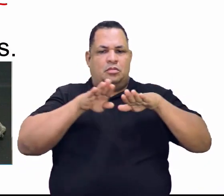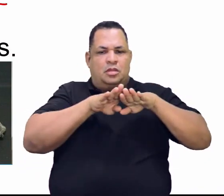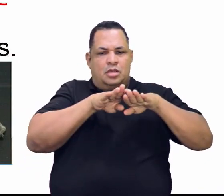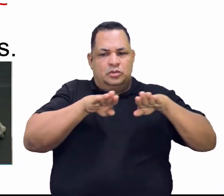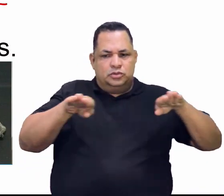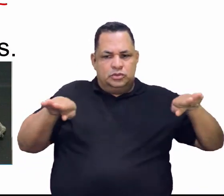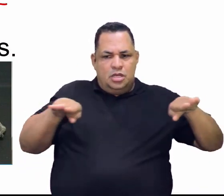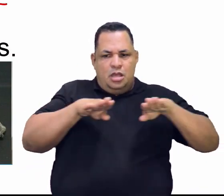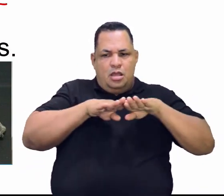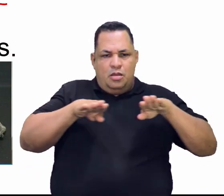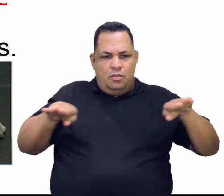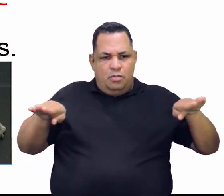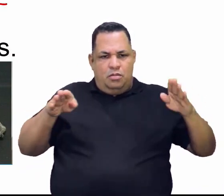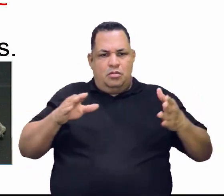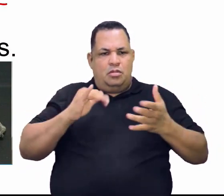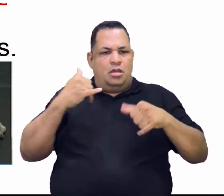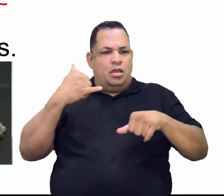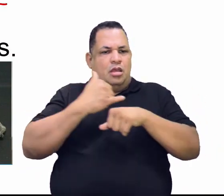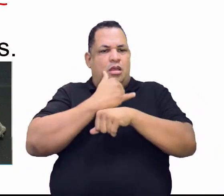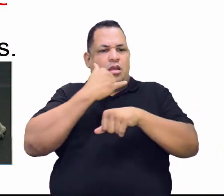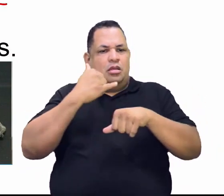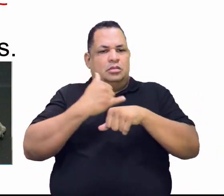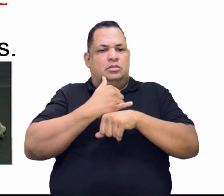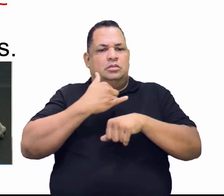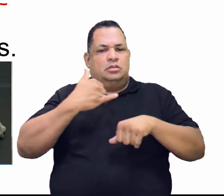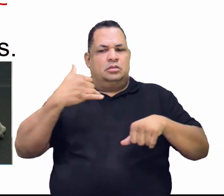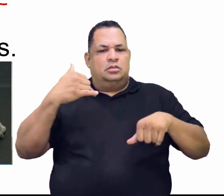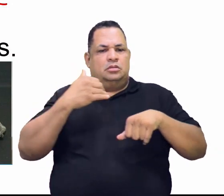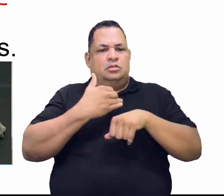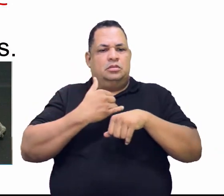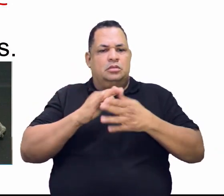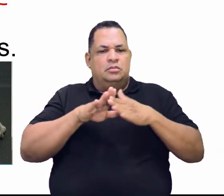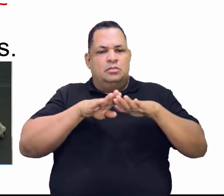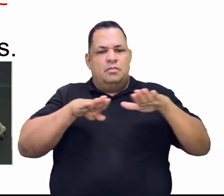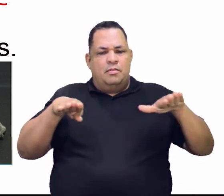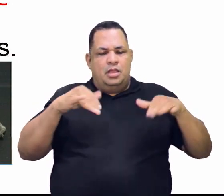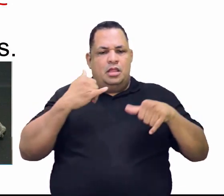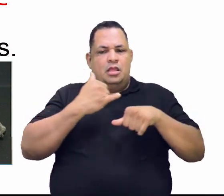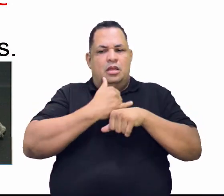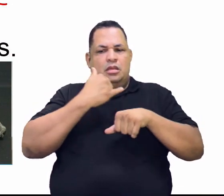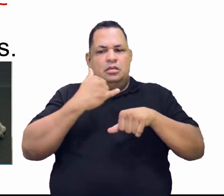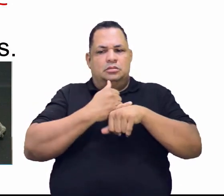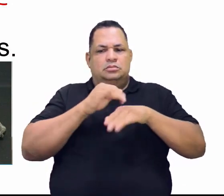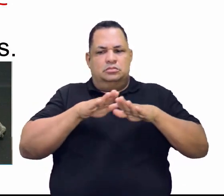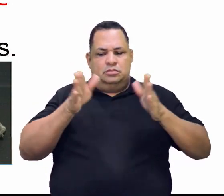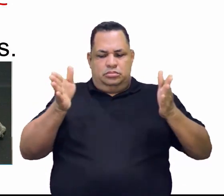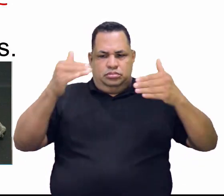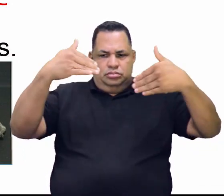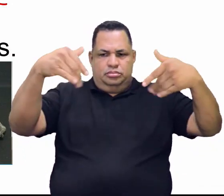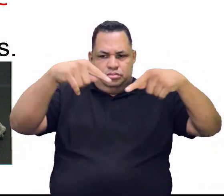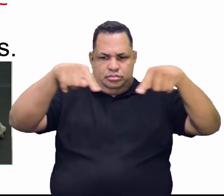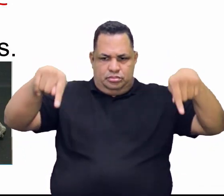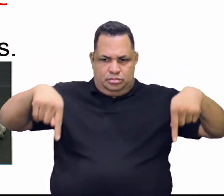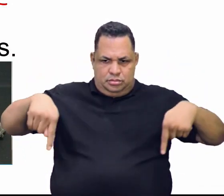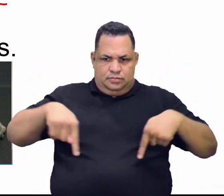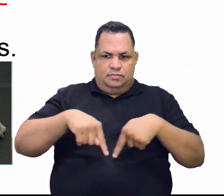de chapas de aço e ligas metálicas,